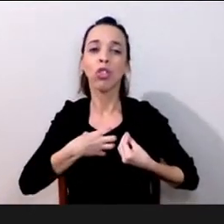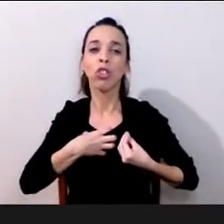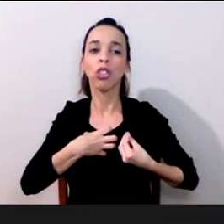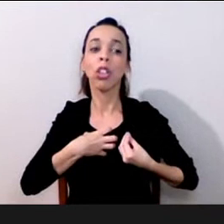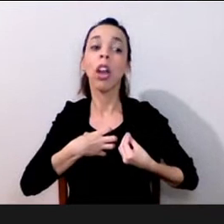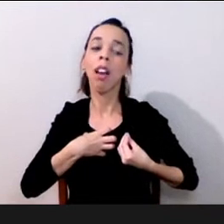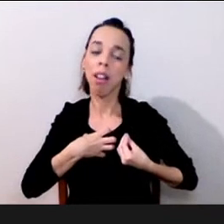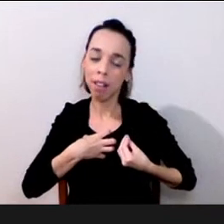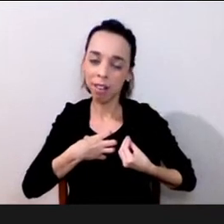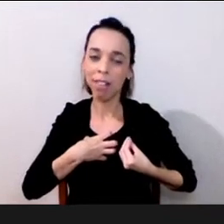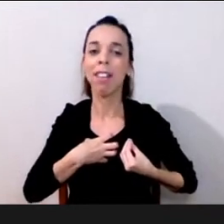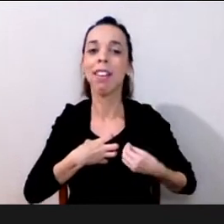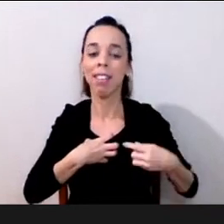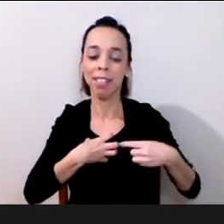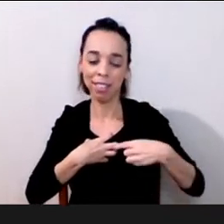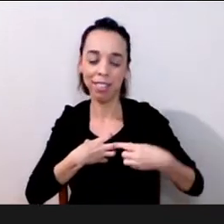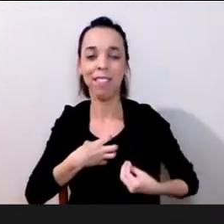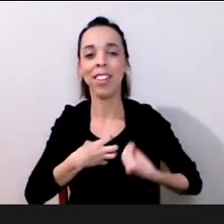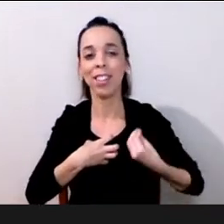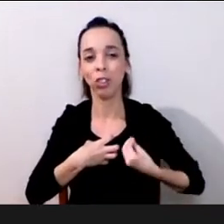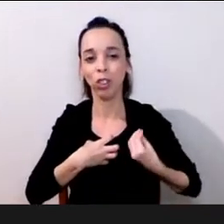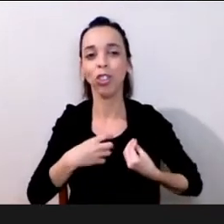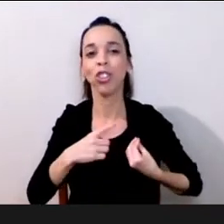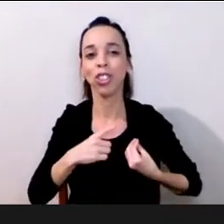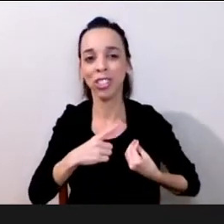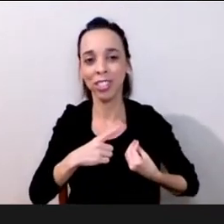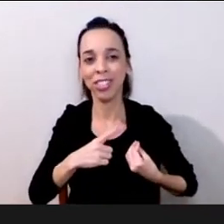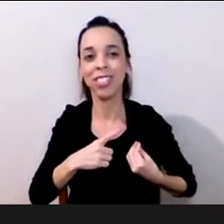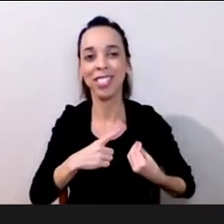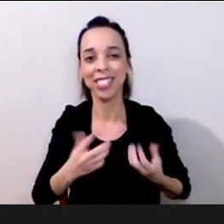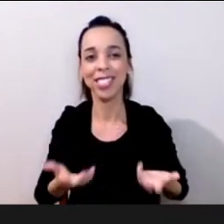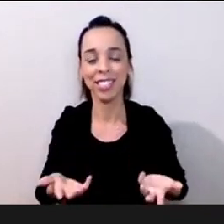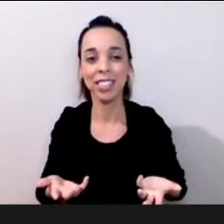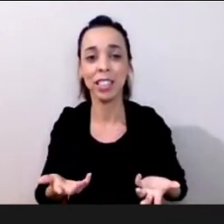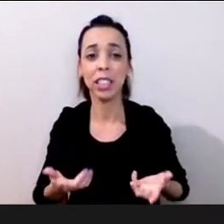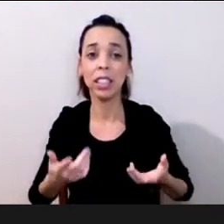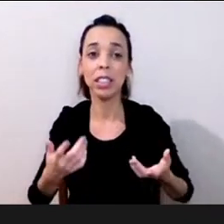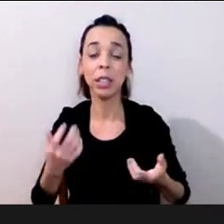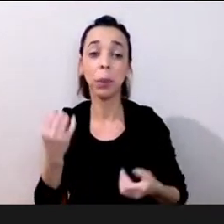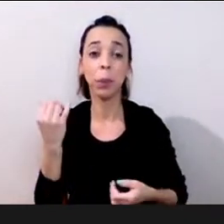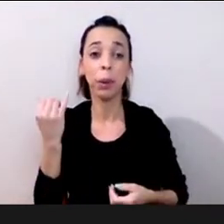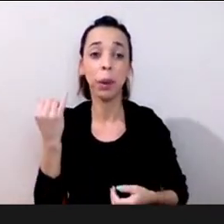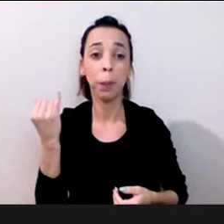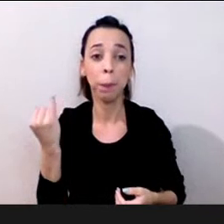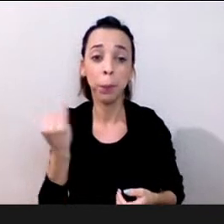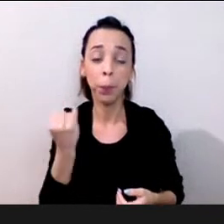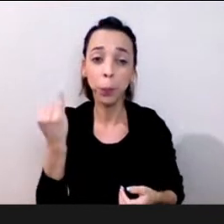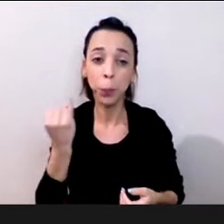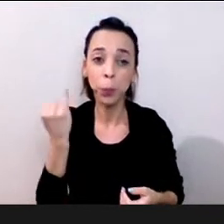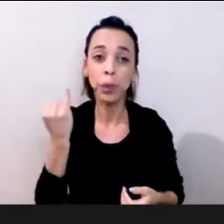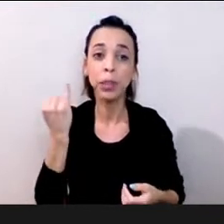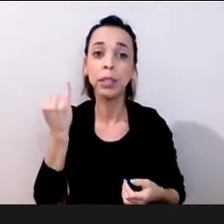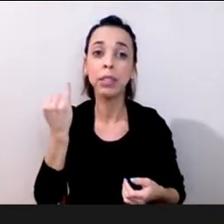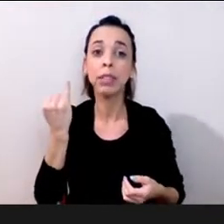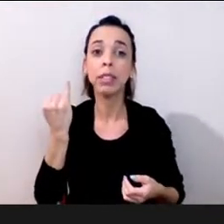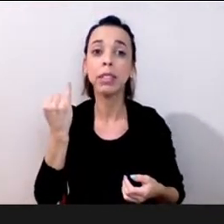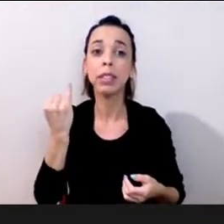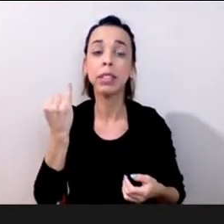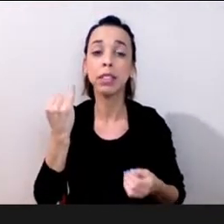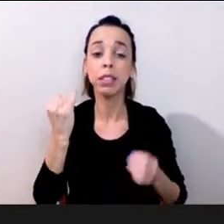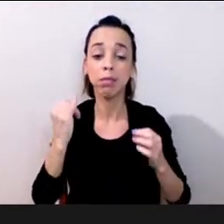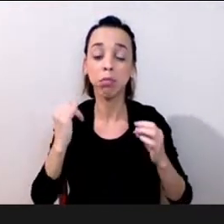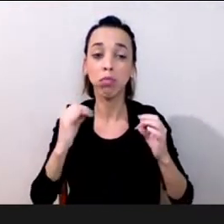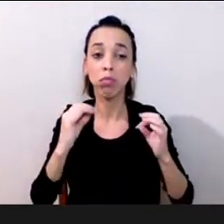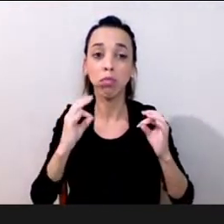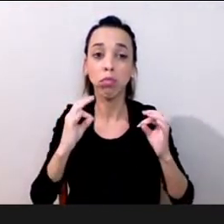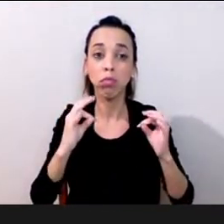António Damasio mostra isso mostra que as primeiras cognições vêm embrulhadas em emoção e é